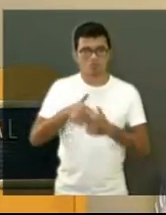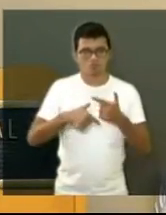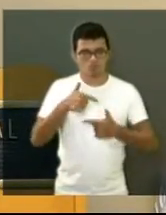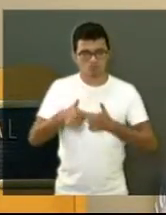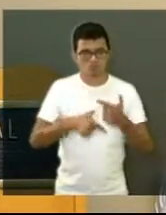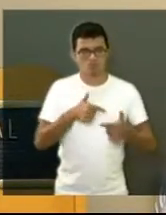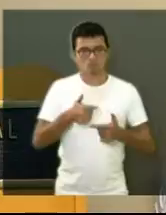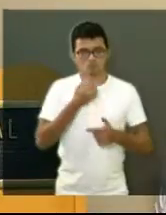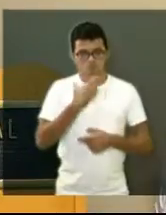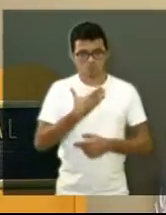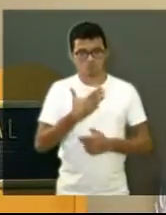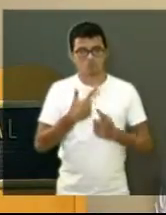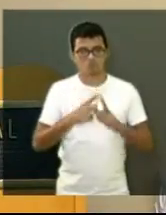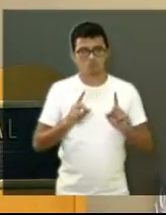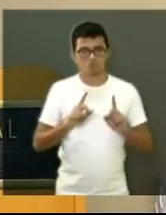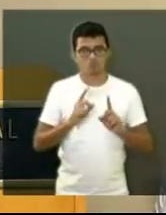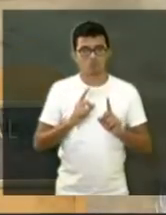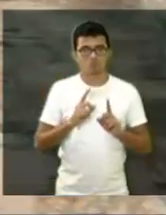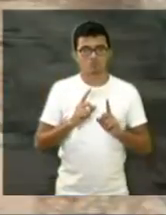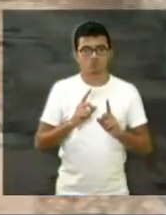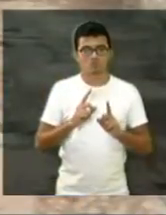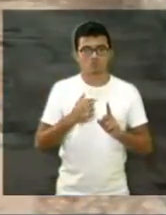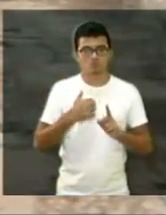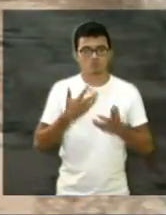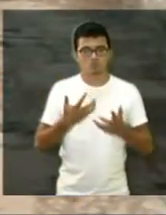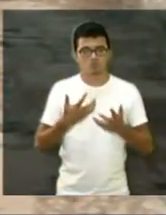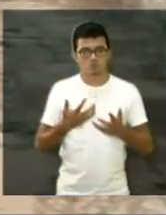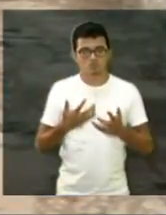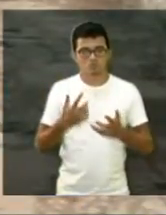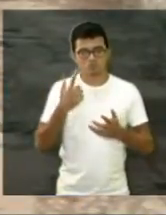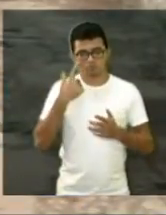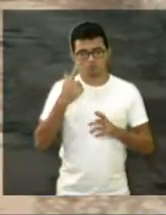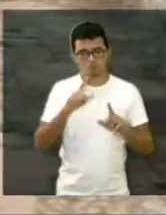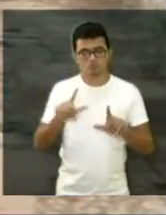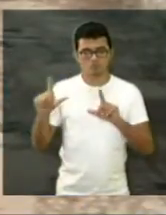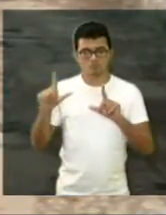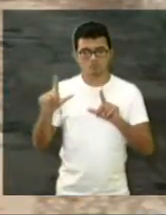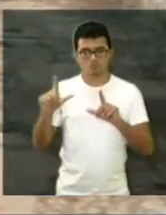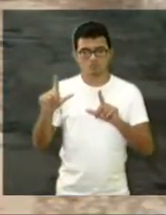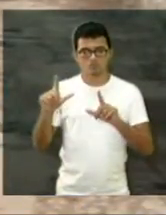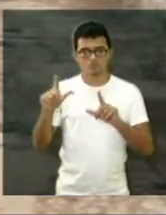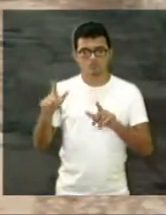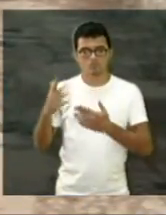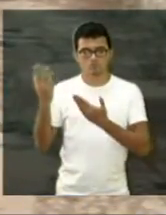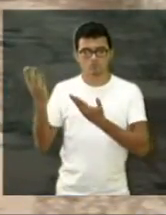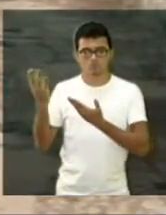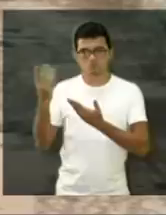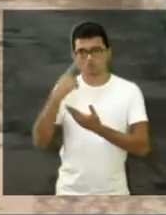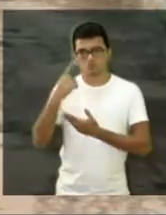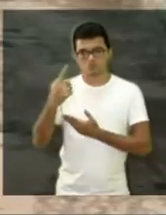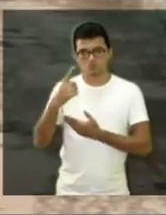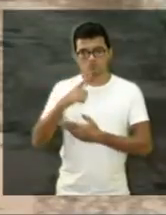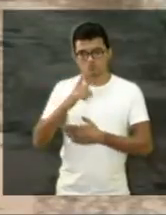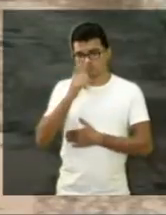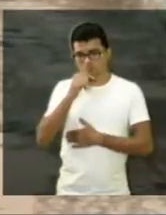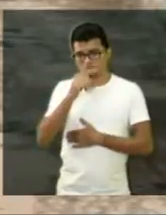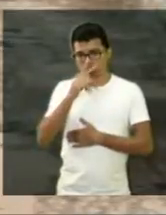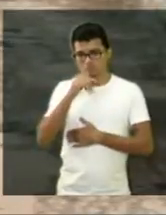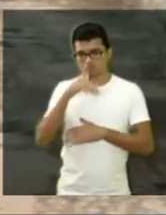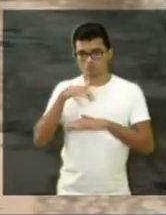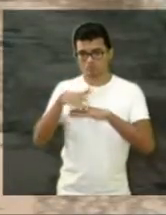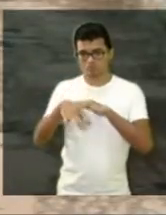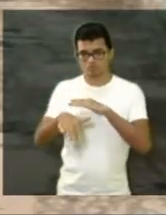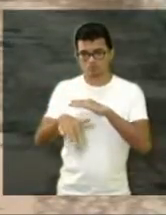muito bonito, mas foi dado, gostaria que passasse a amenda da Euclides dos Santos. Aí, vocês veem a água que desce,